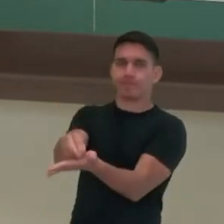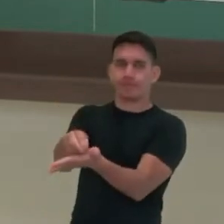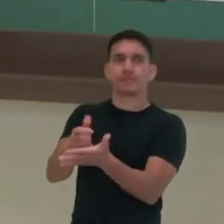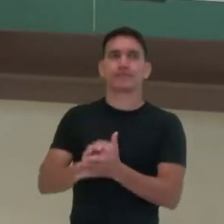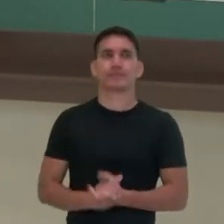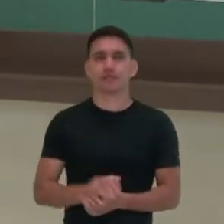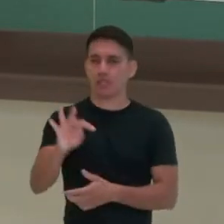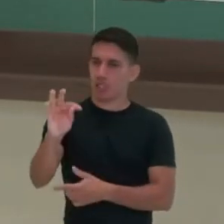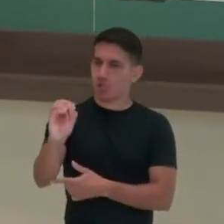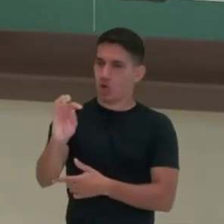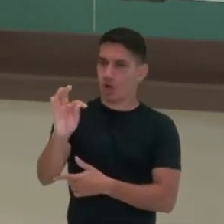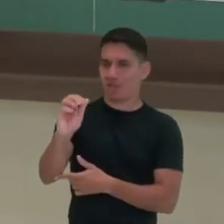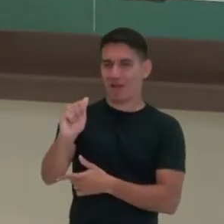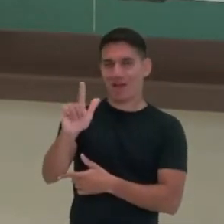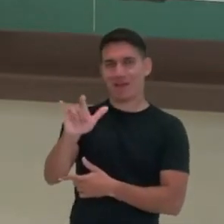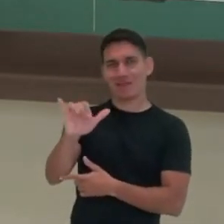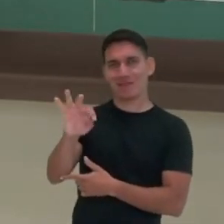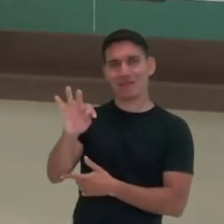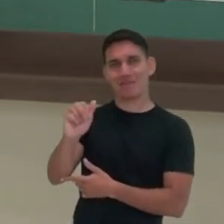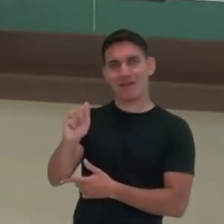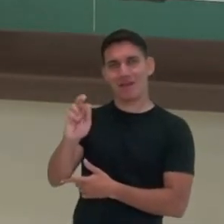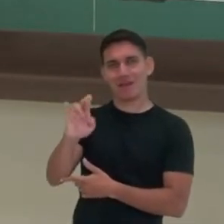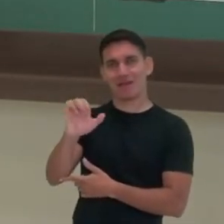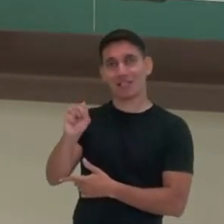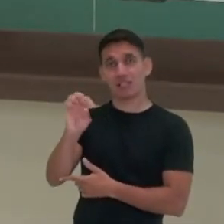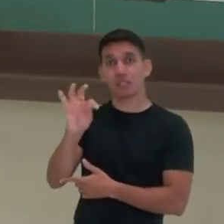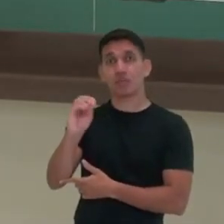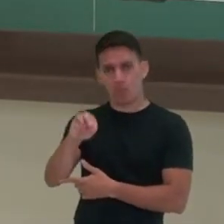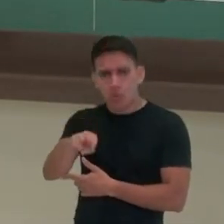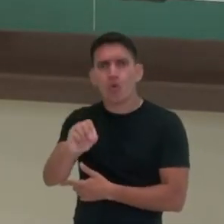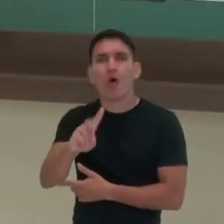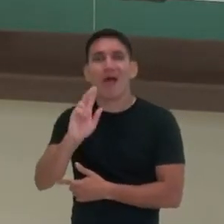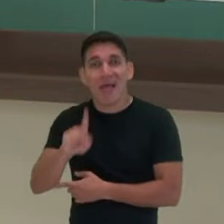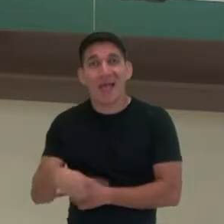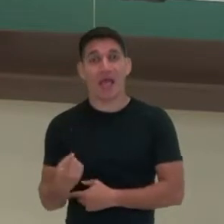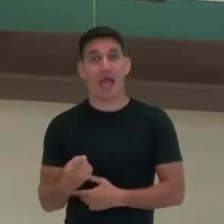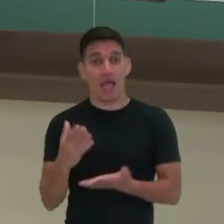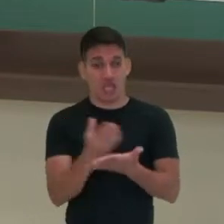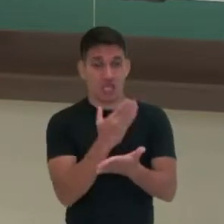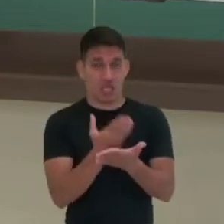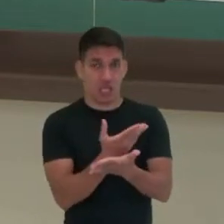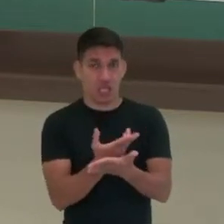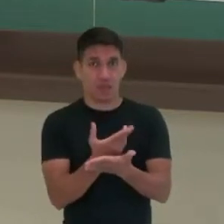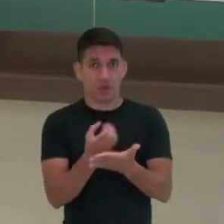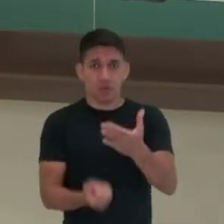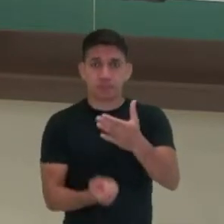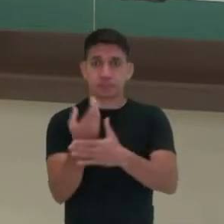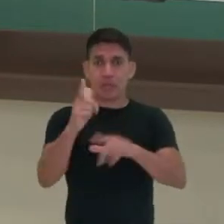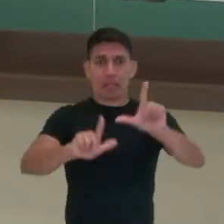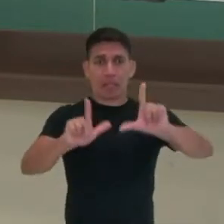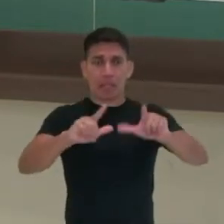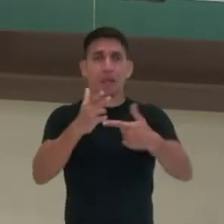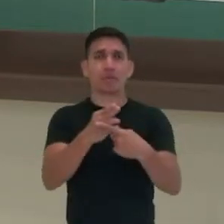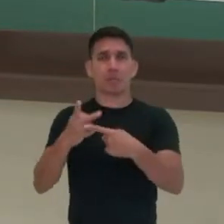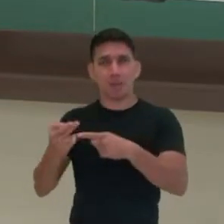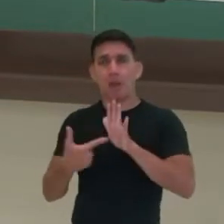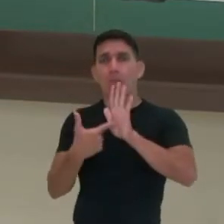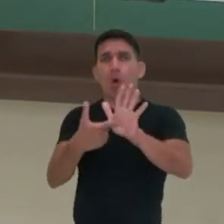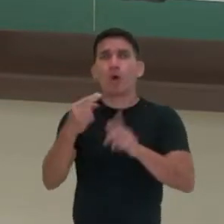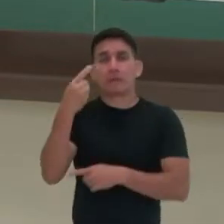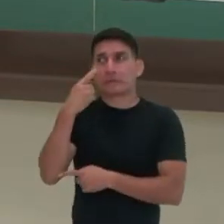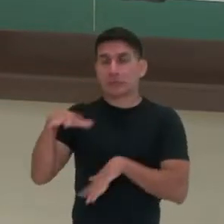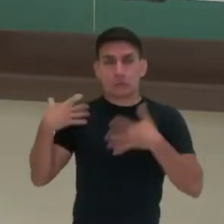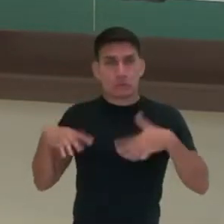totalitarismo. O livro, que deu origem a uma série televisiva de mesmo nome, mostra os horrores, principalmente para as